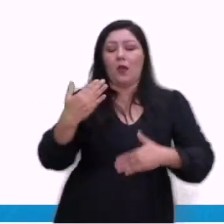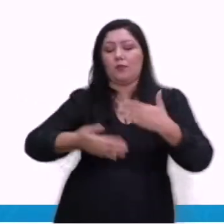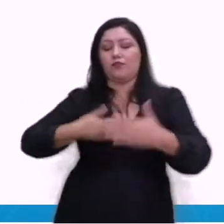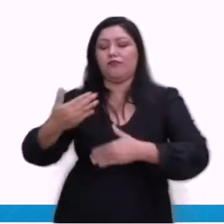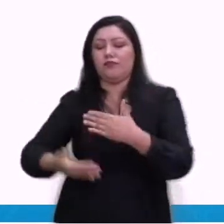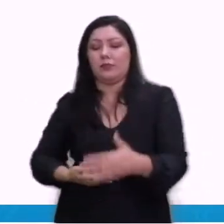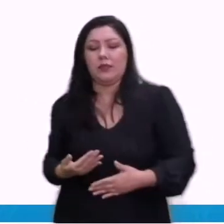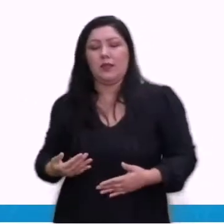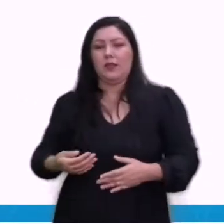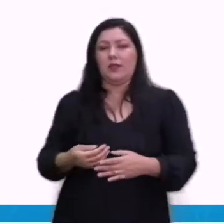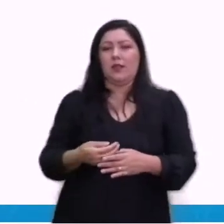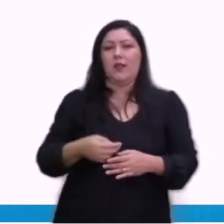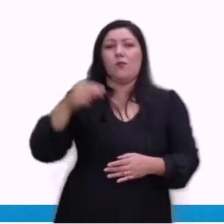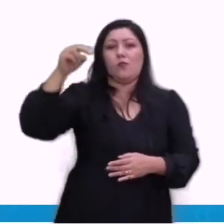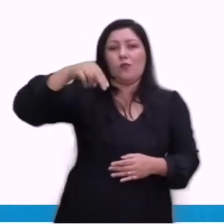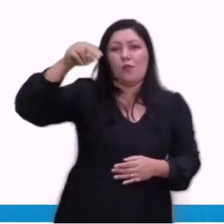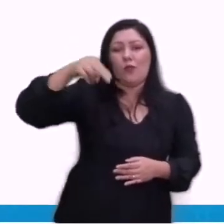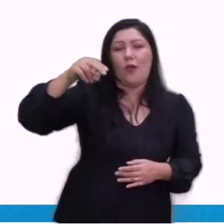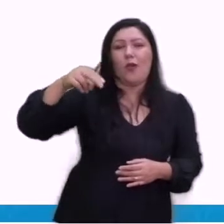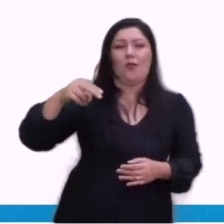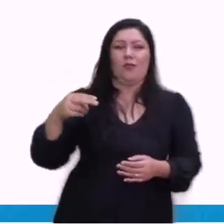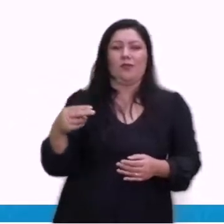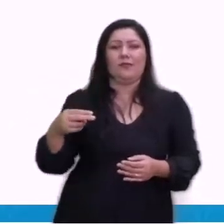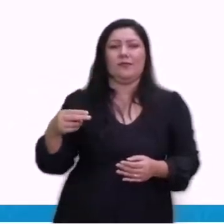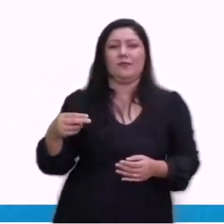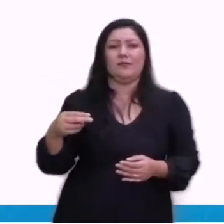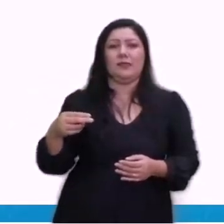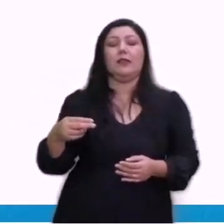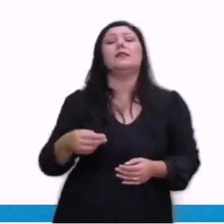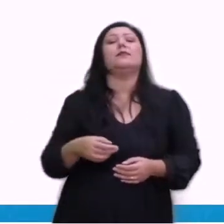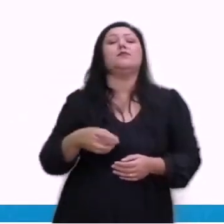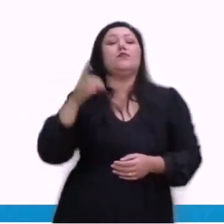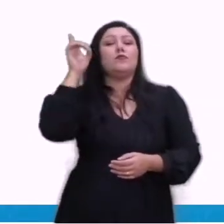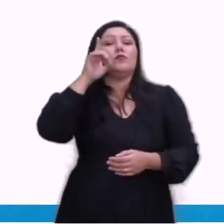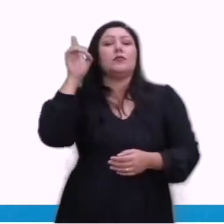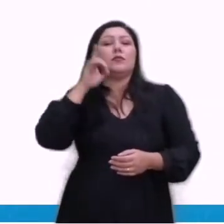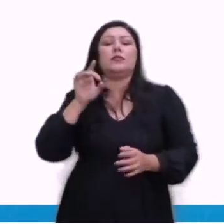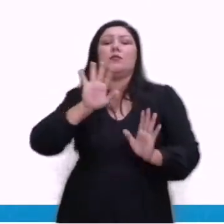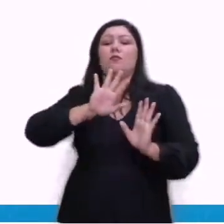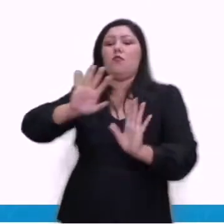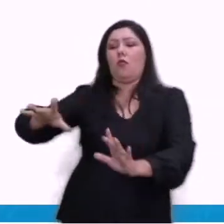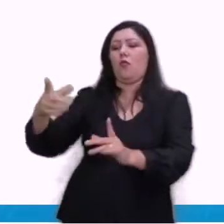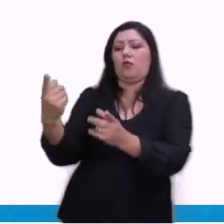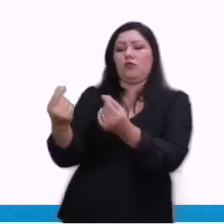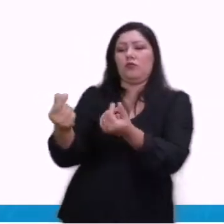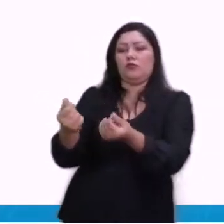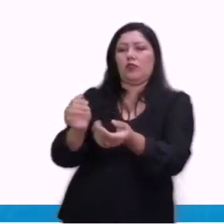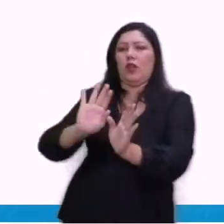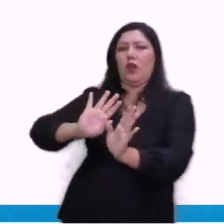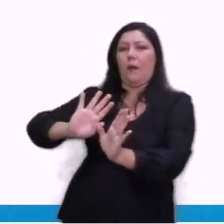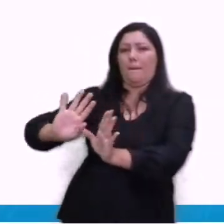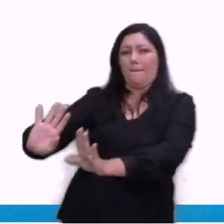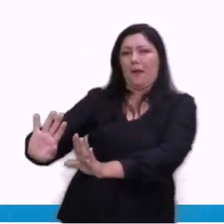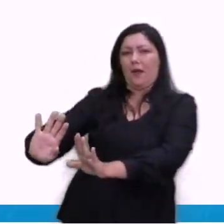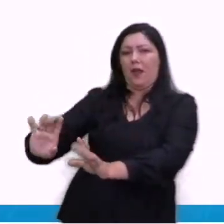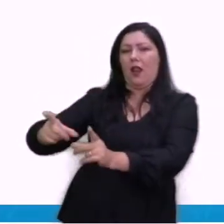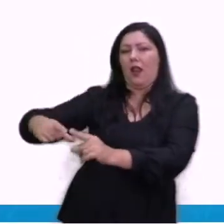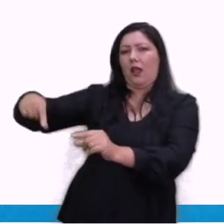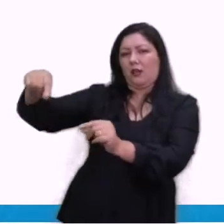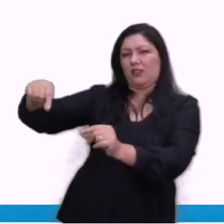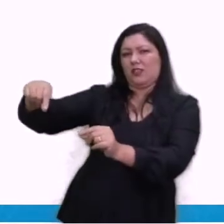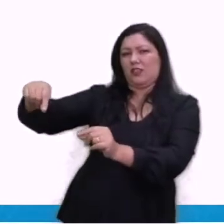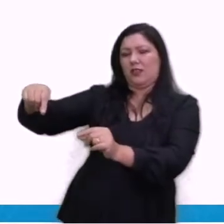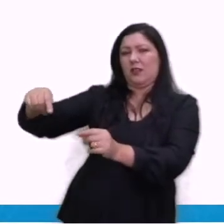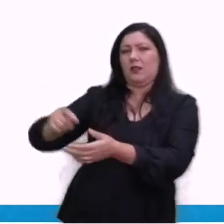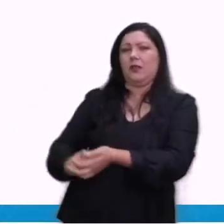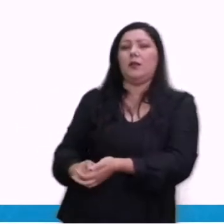novembro daquele mesmo ano, os Estados Unidos decretaram embargo comercial ao Japão, exigindo a desocupação da